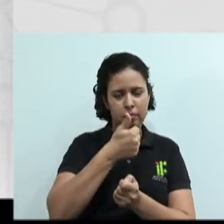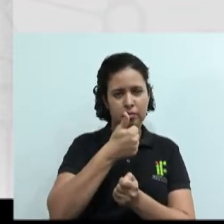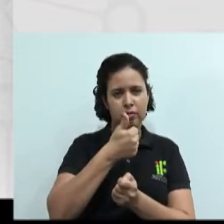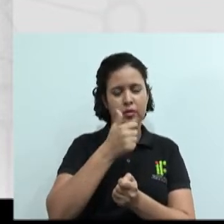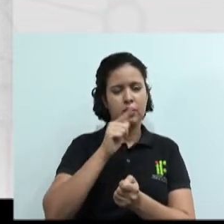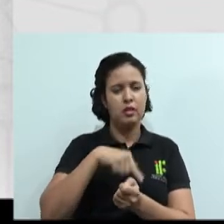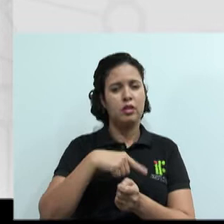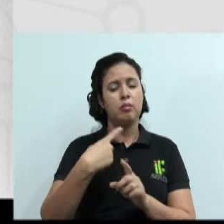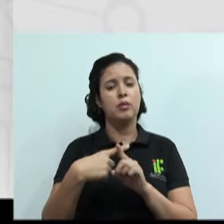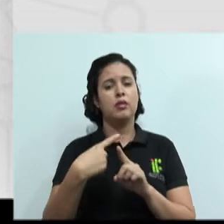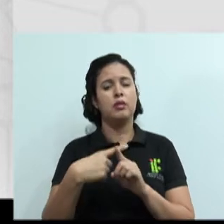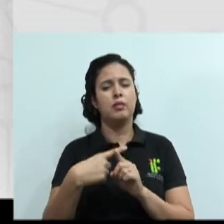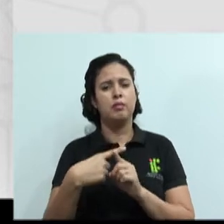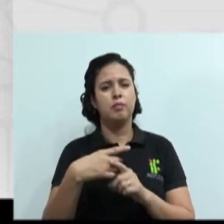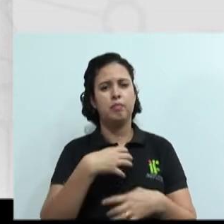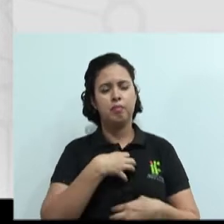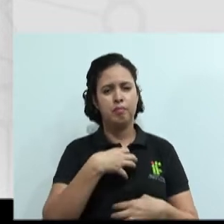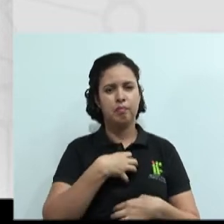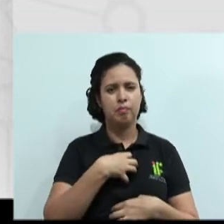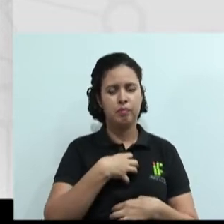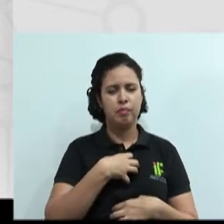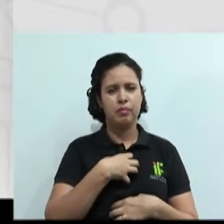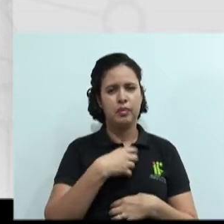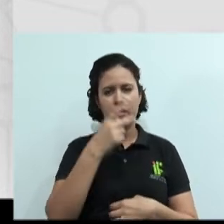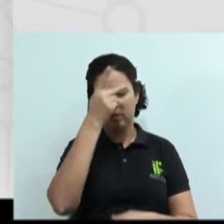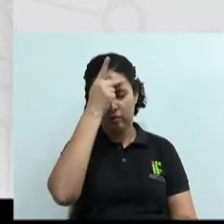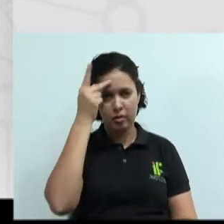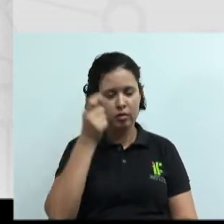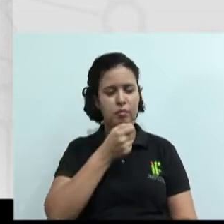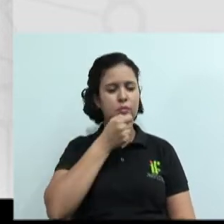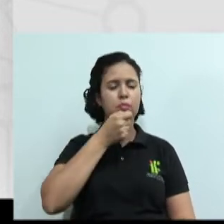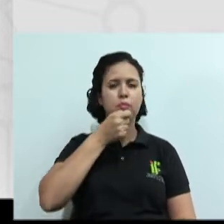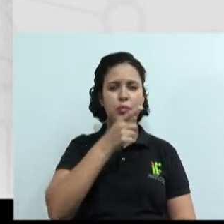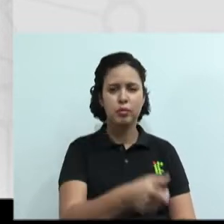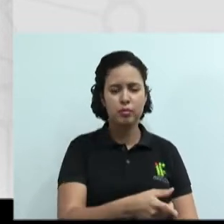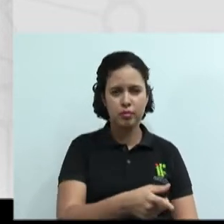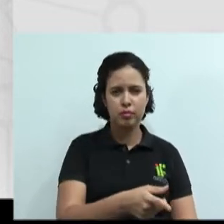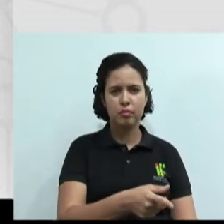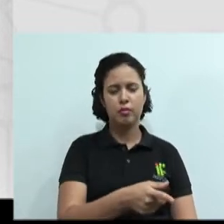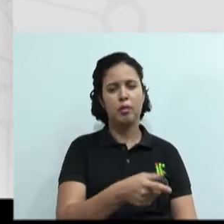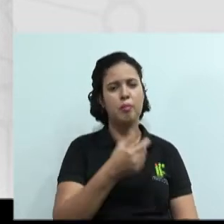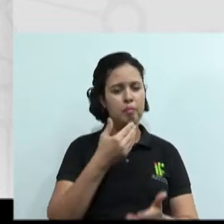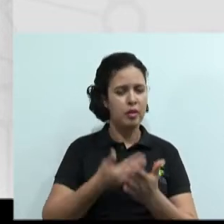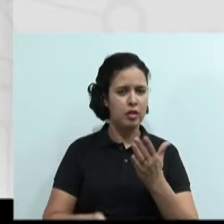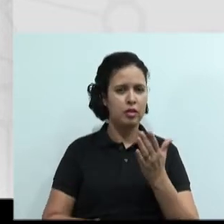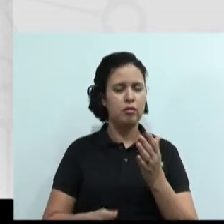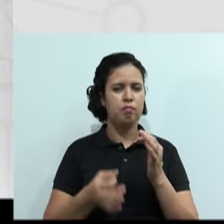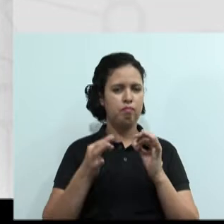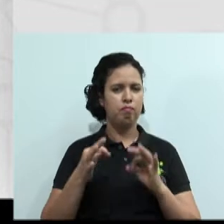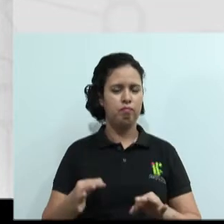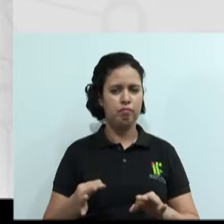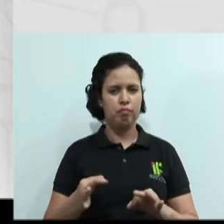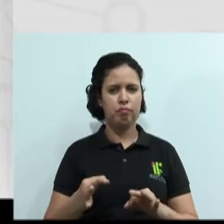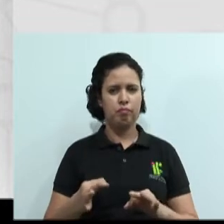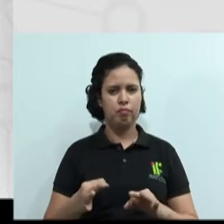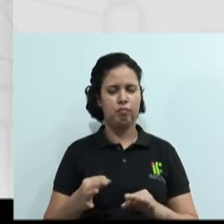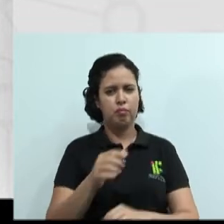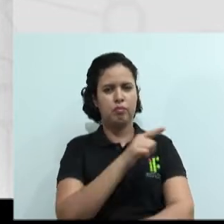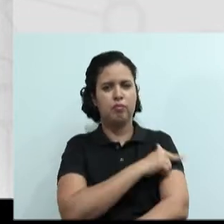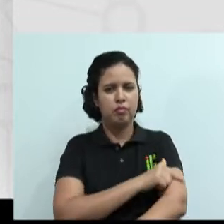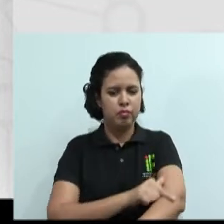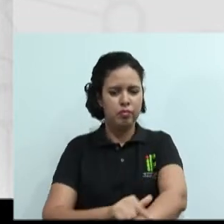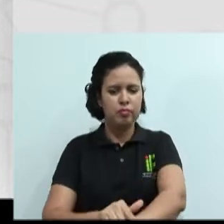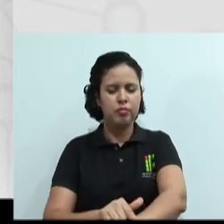mais exaltado. Pois quem ofende já começa a perder a razão e o respeito. Então, é importante para você, na hora de negociar,